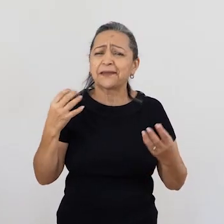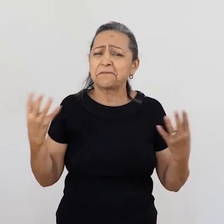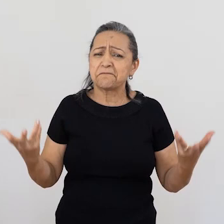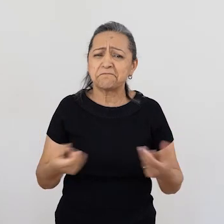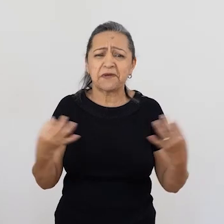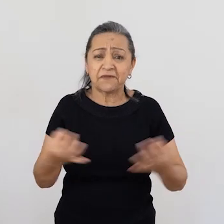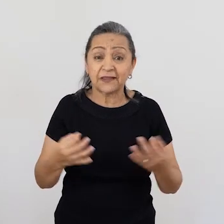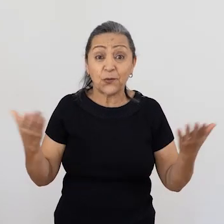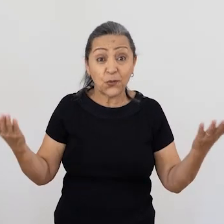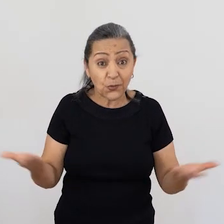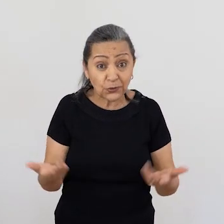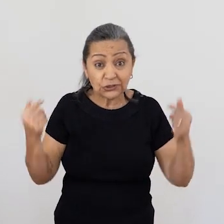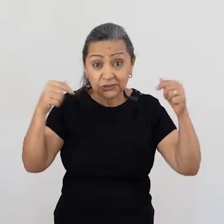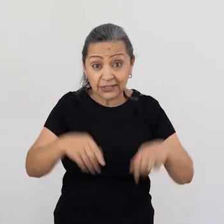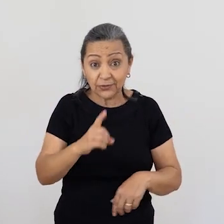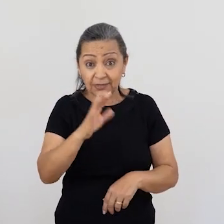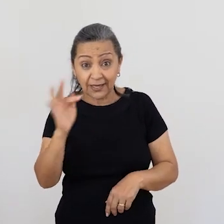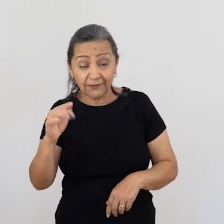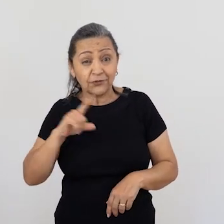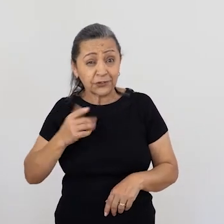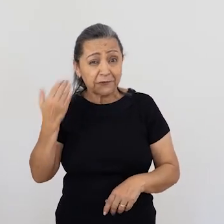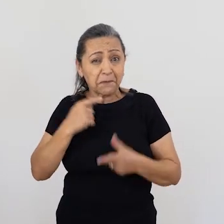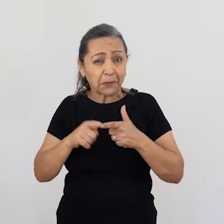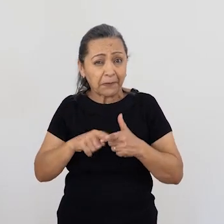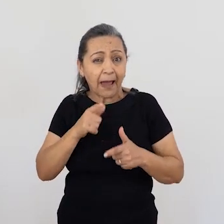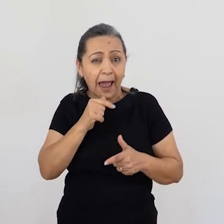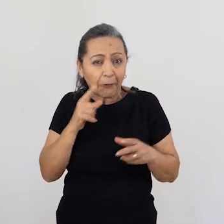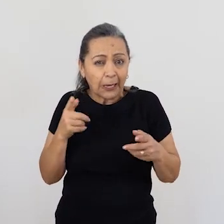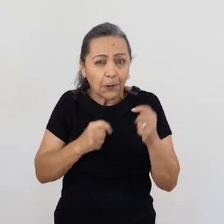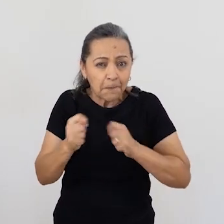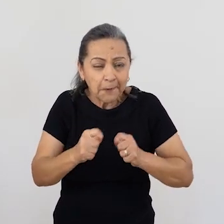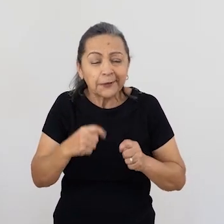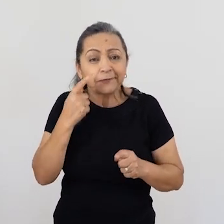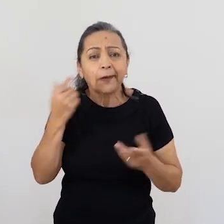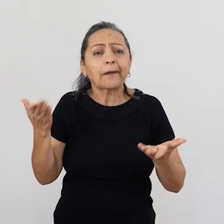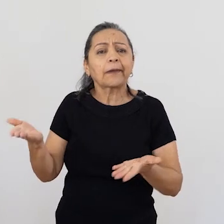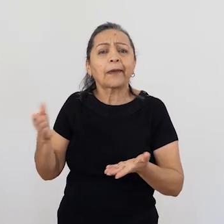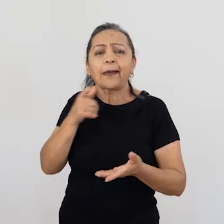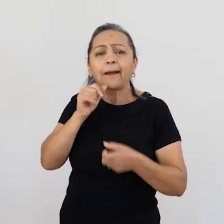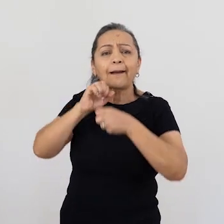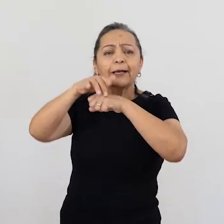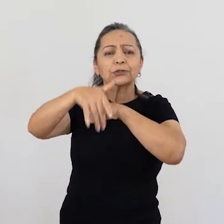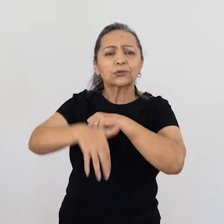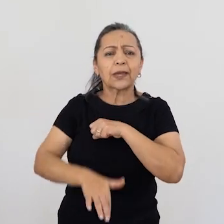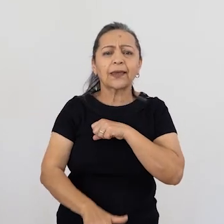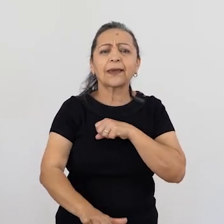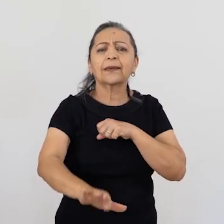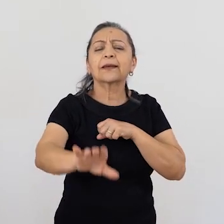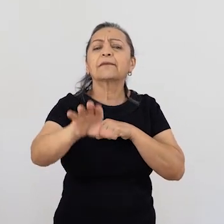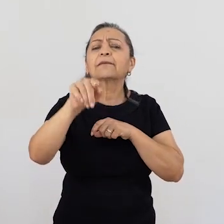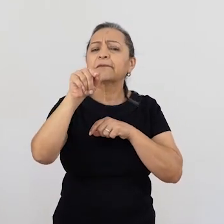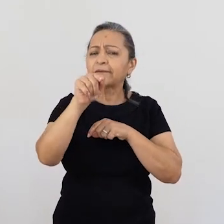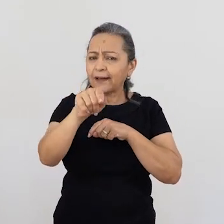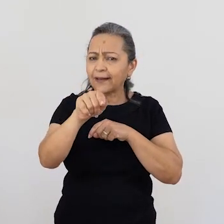H2O. Ela é. Mas ela é muito mais do que isso. Ela é uma alteridade. Então, e hoje, aqui no DF, com a crise hídrica que a gente